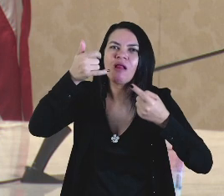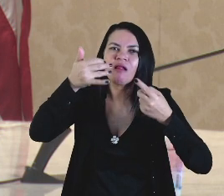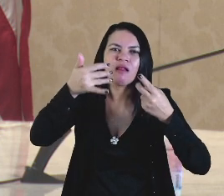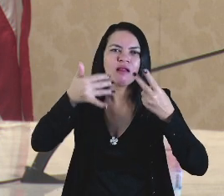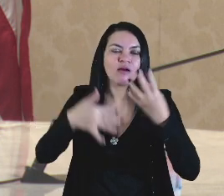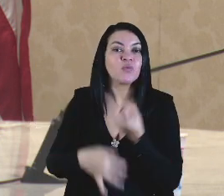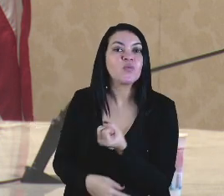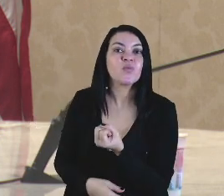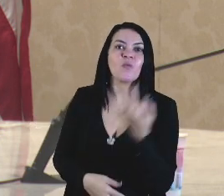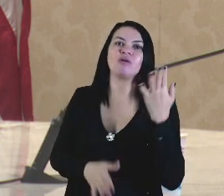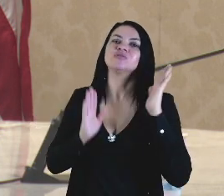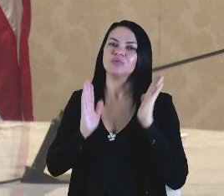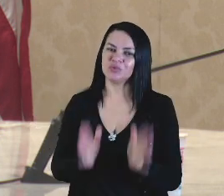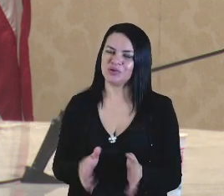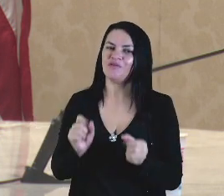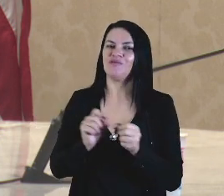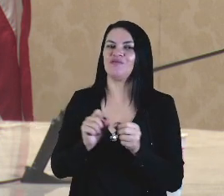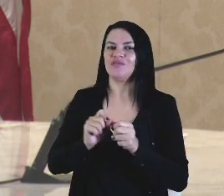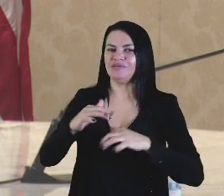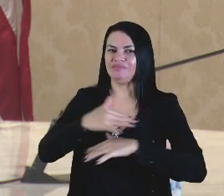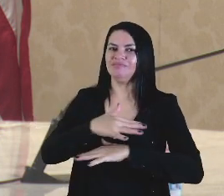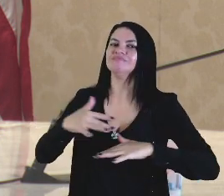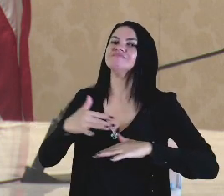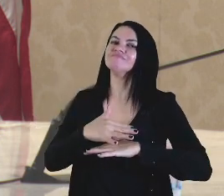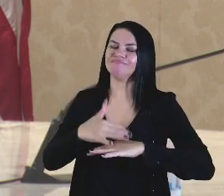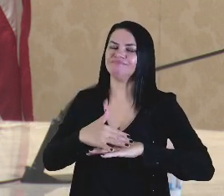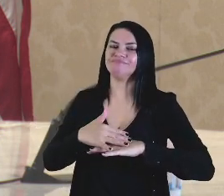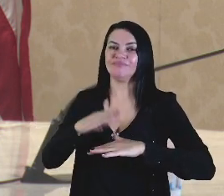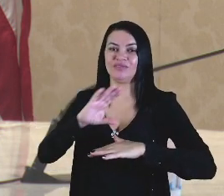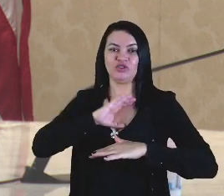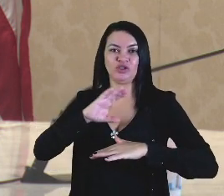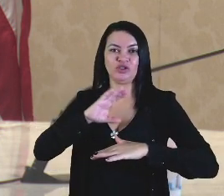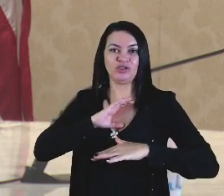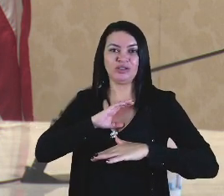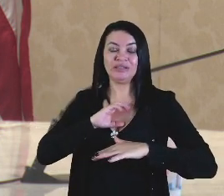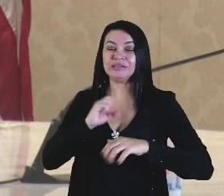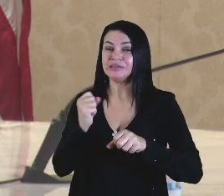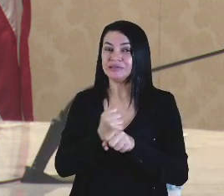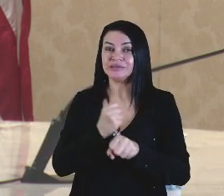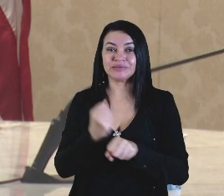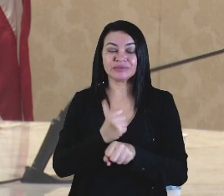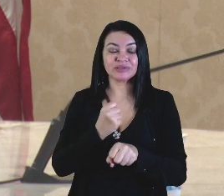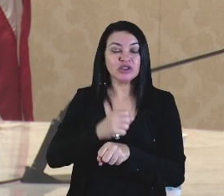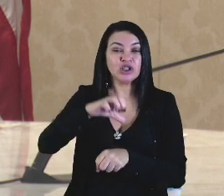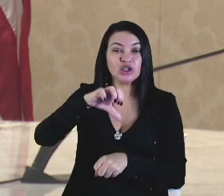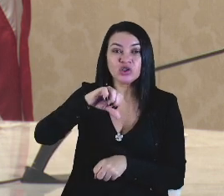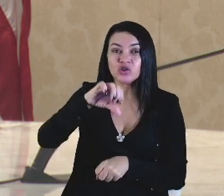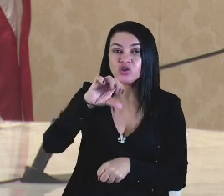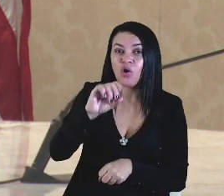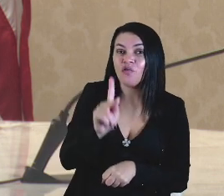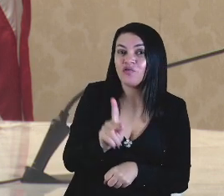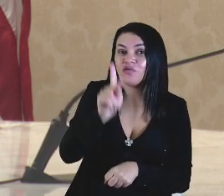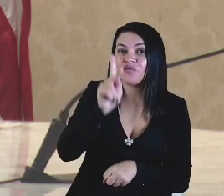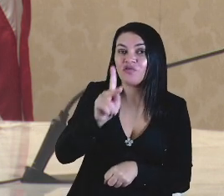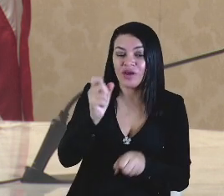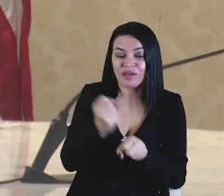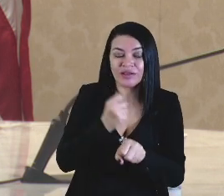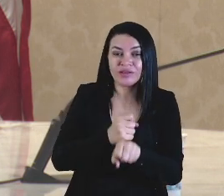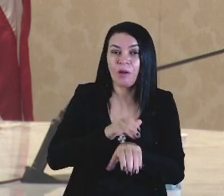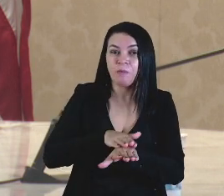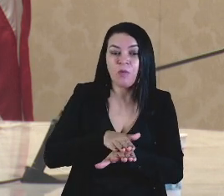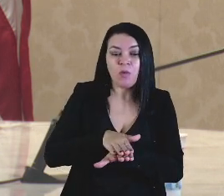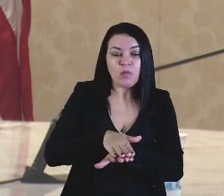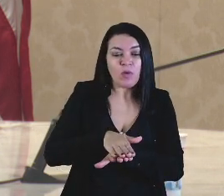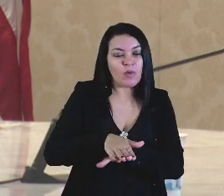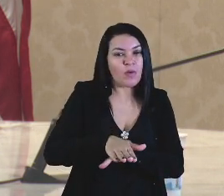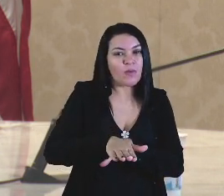já feito na cidade de Caxias durante o nosso governo, desde a pavimentação de 90 quilômetros de ruas na cidade de